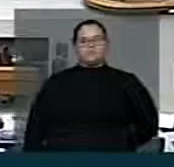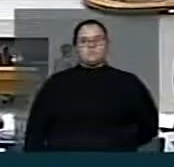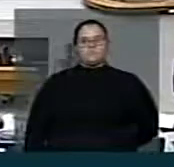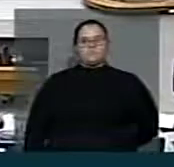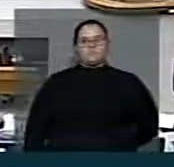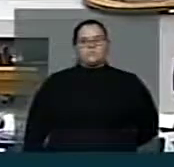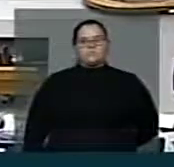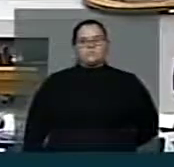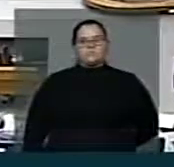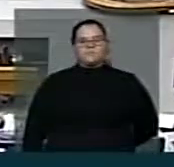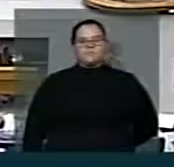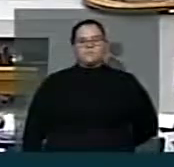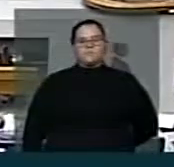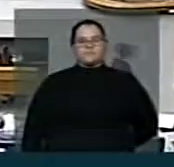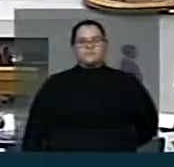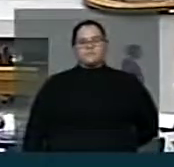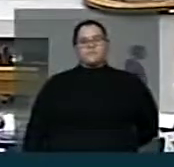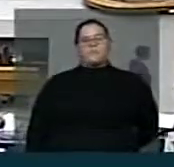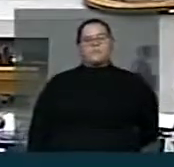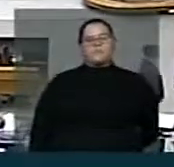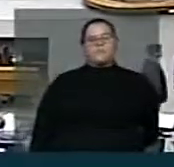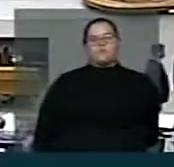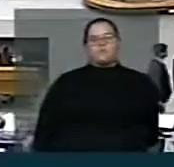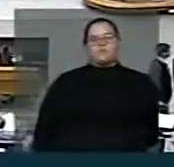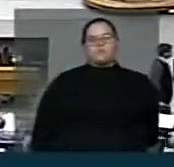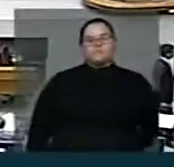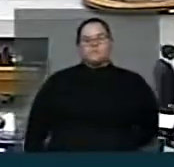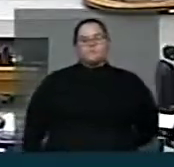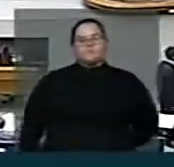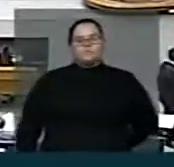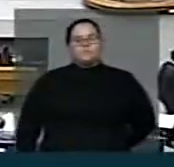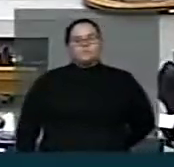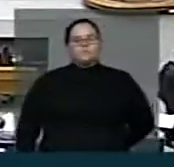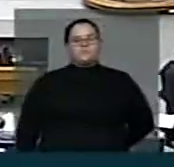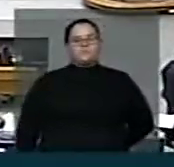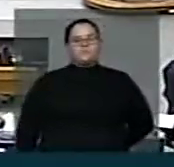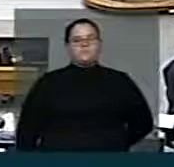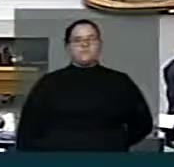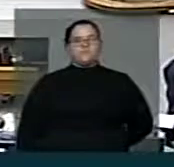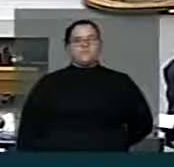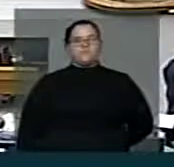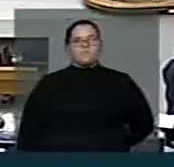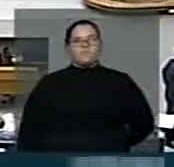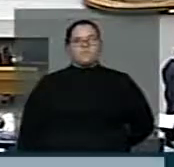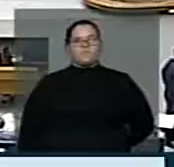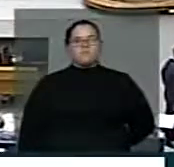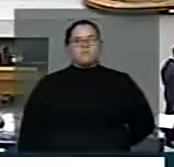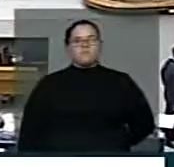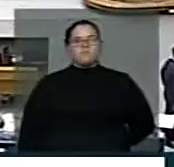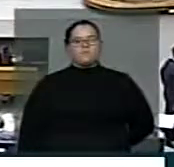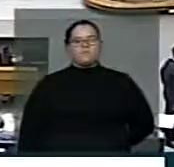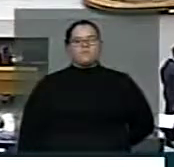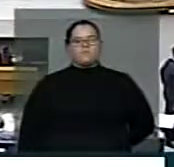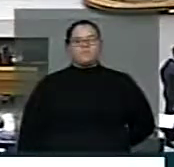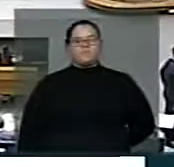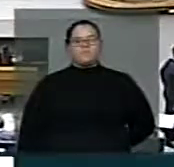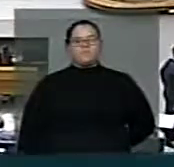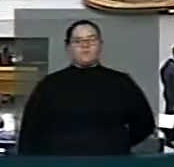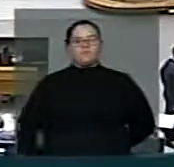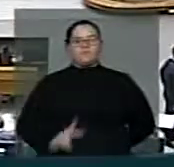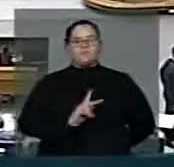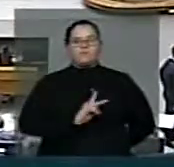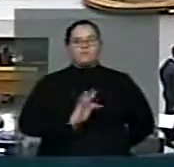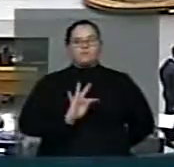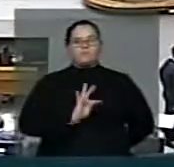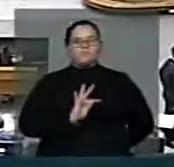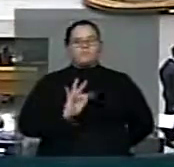PT. Obrigado. Como é o nosso engaminhamento, PTB? Lógico, é. Como vale o partido do PT? Senhor